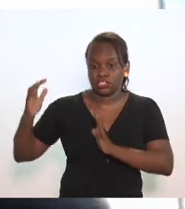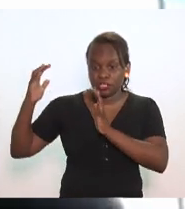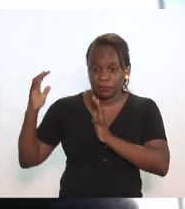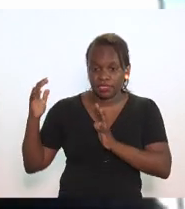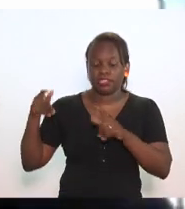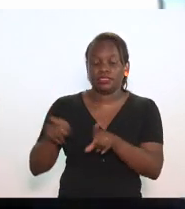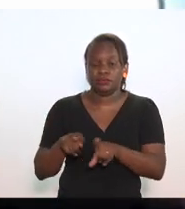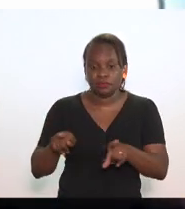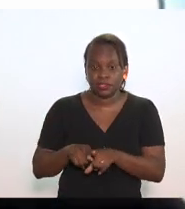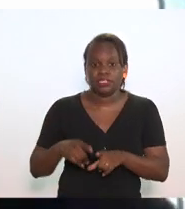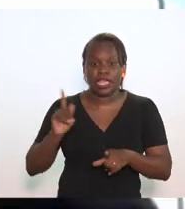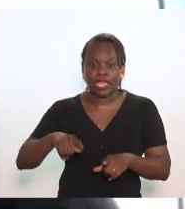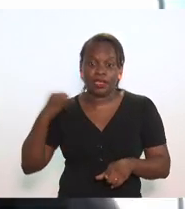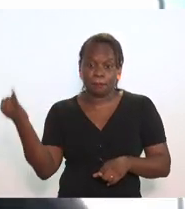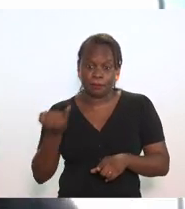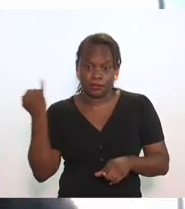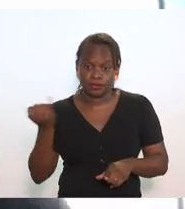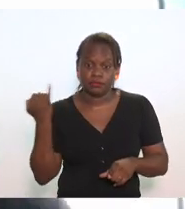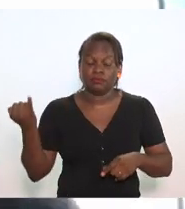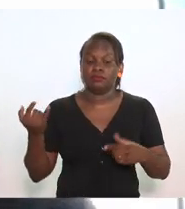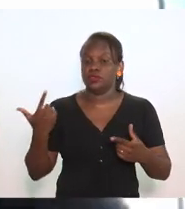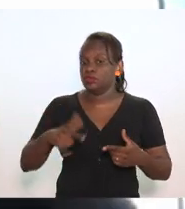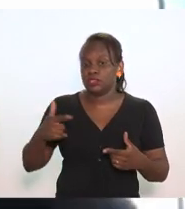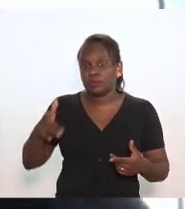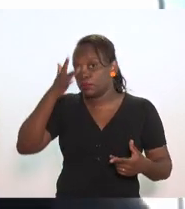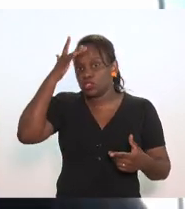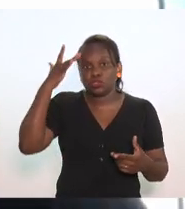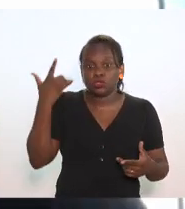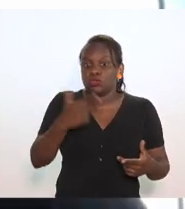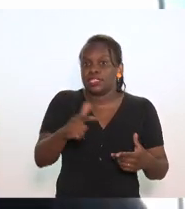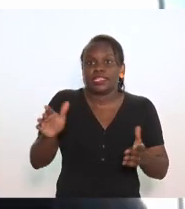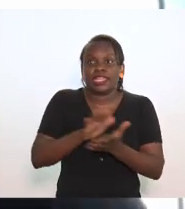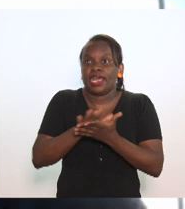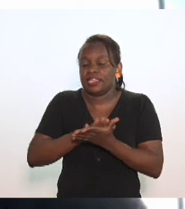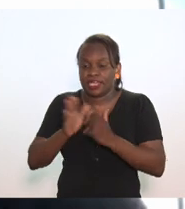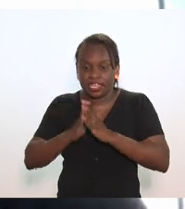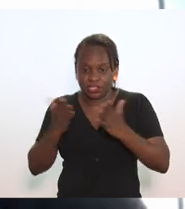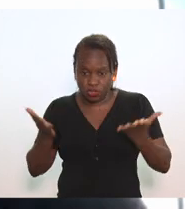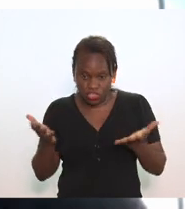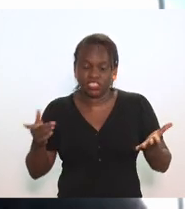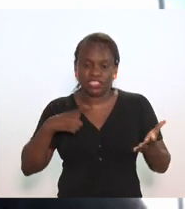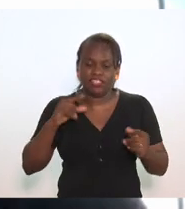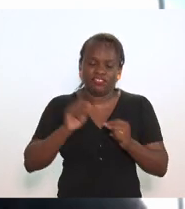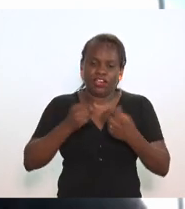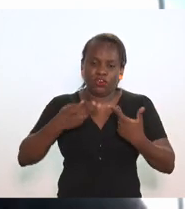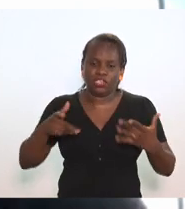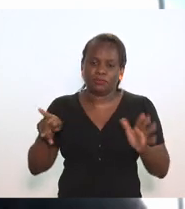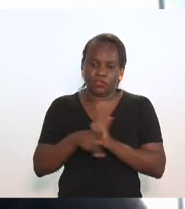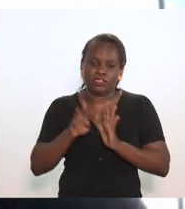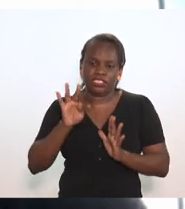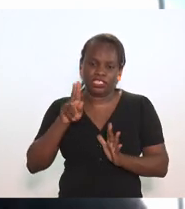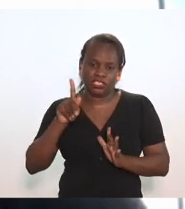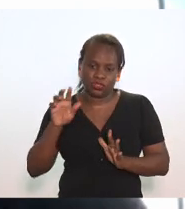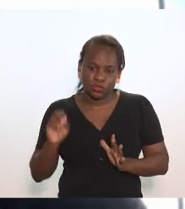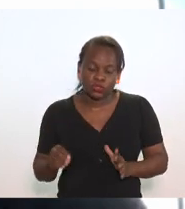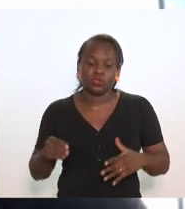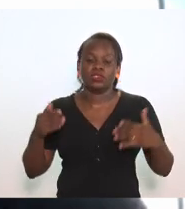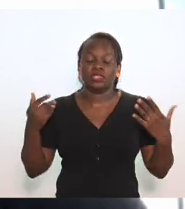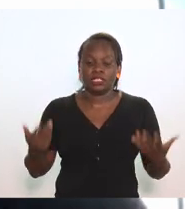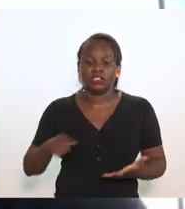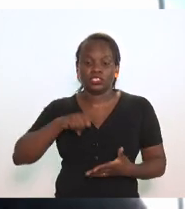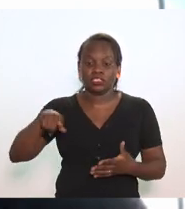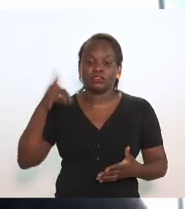e um produto essencial não tem quem não tenha nada em casa hoje derivado do trigo e nós estaremos